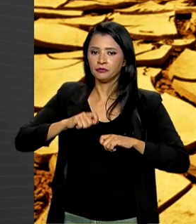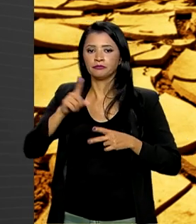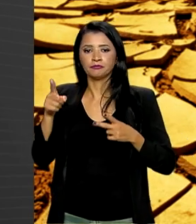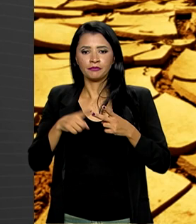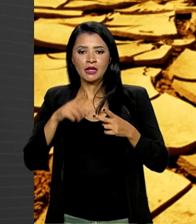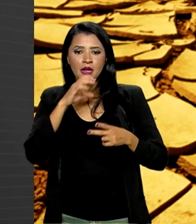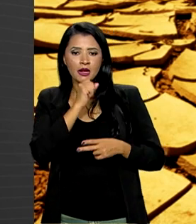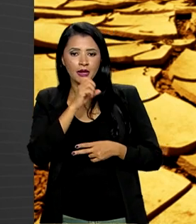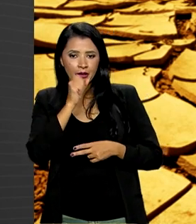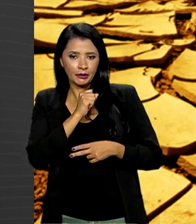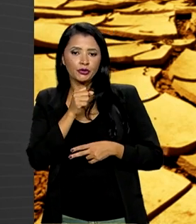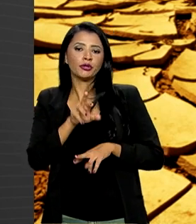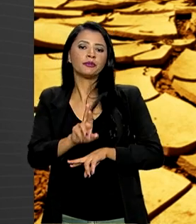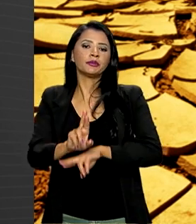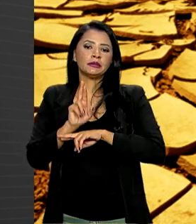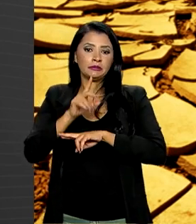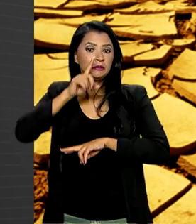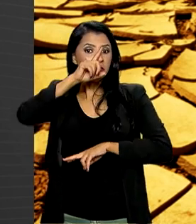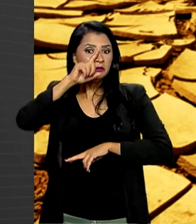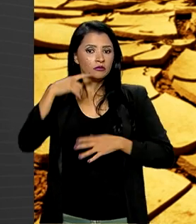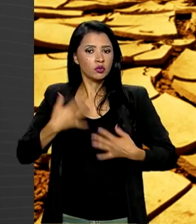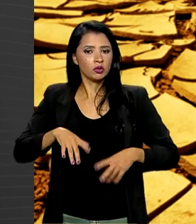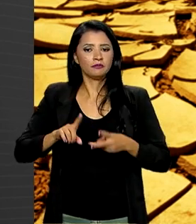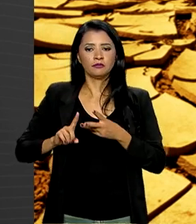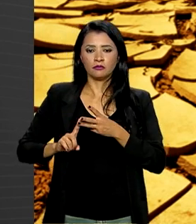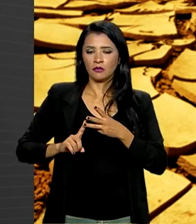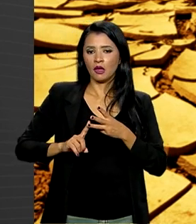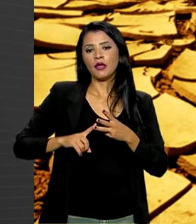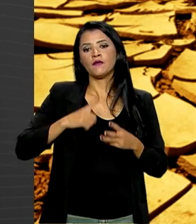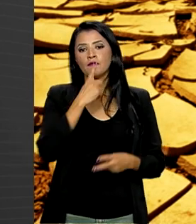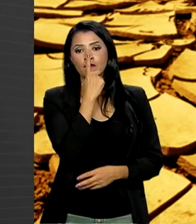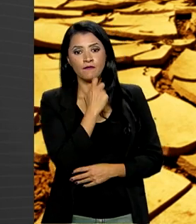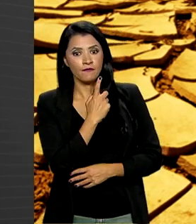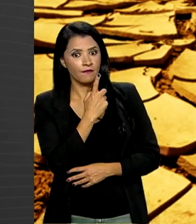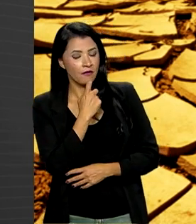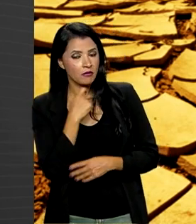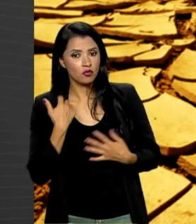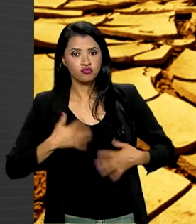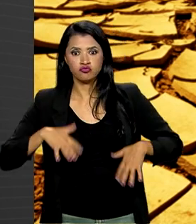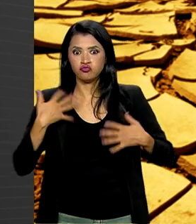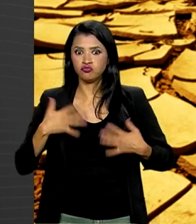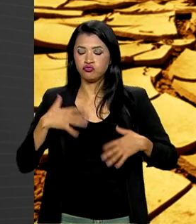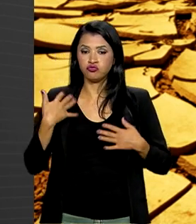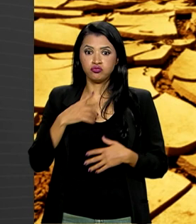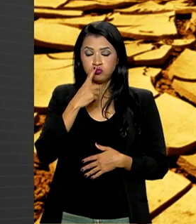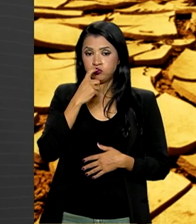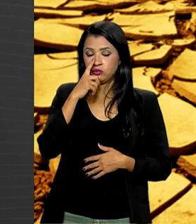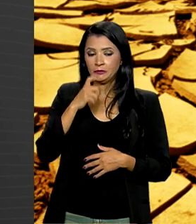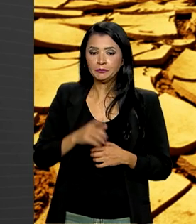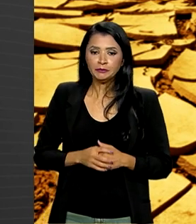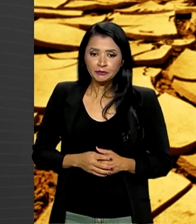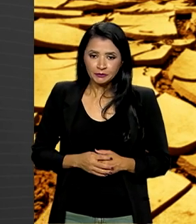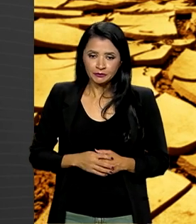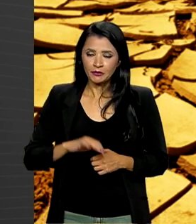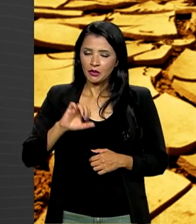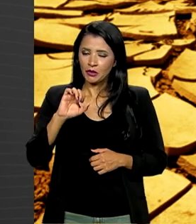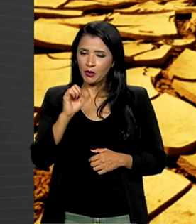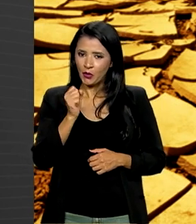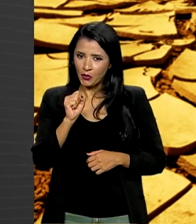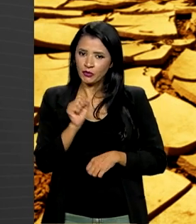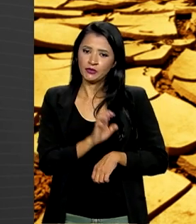laranja, que representa perigo e o vermelho, que representa grande perigo. Oito estados, o